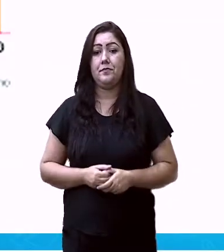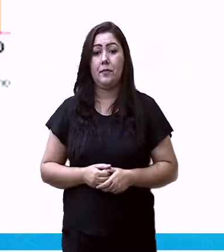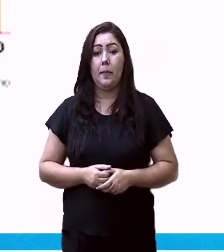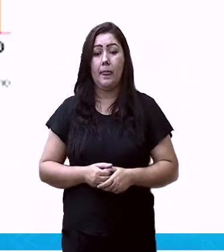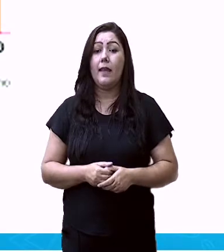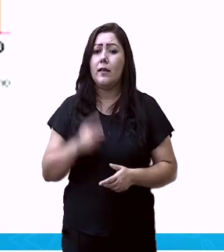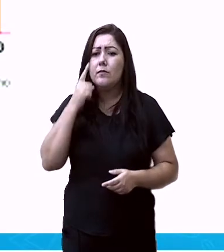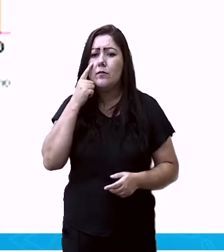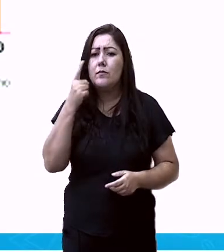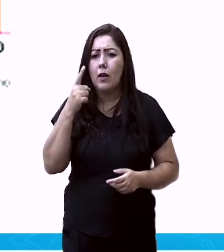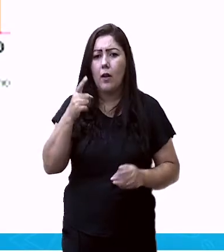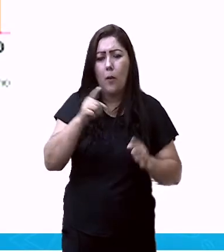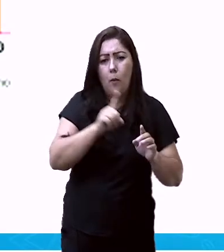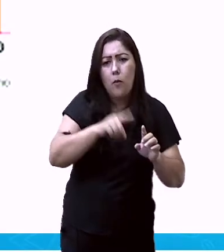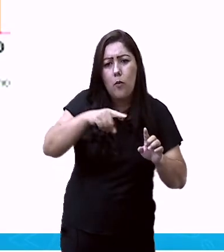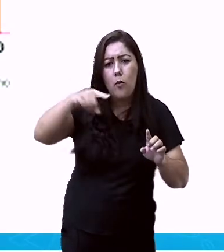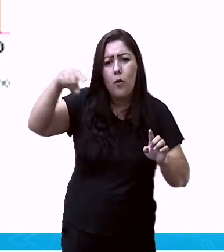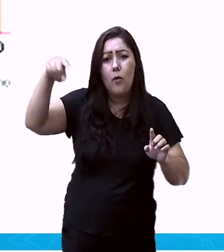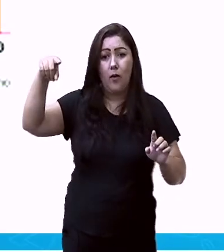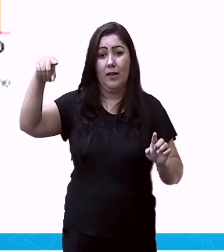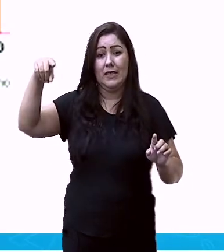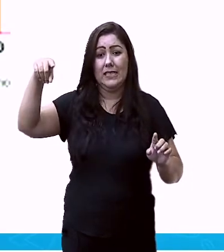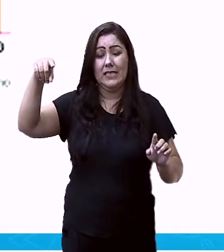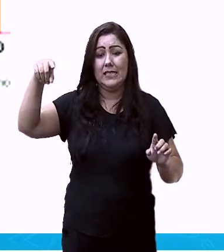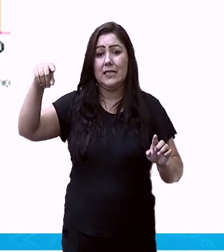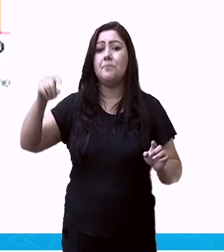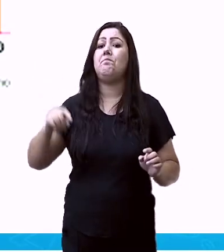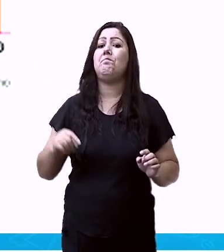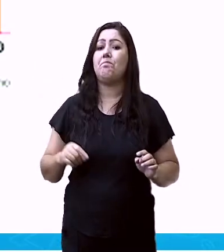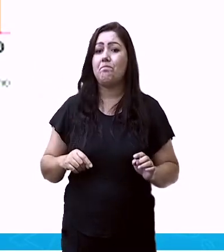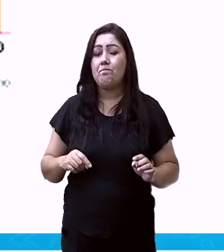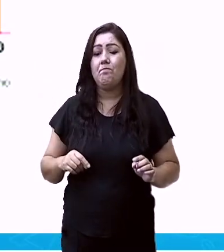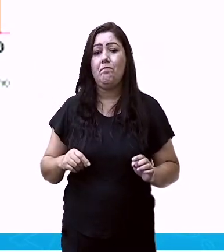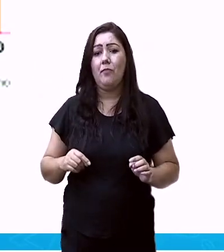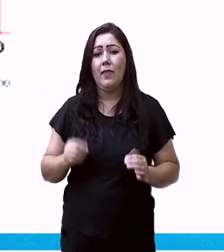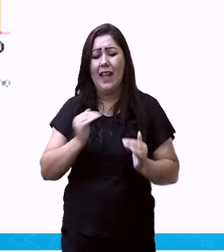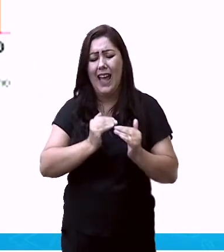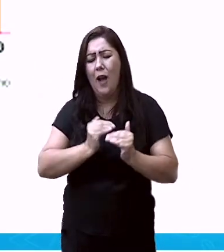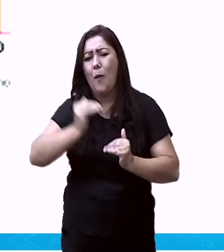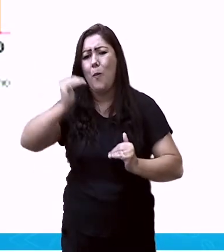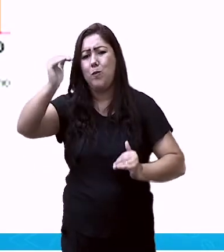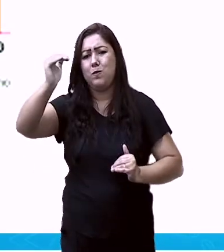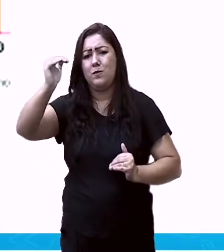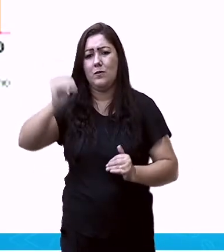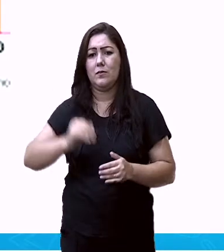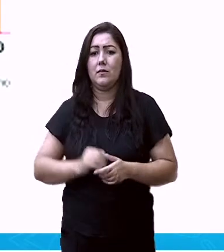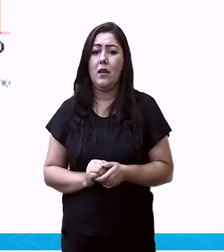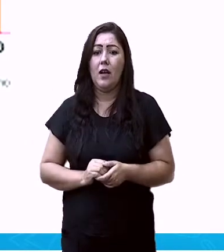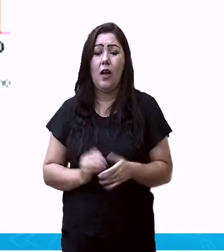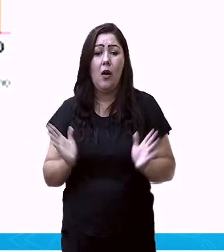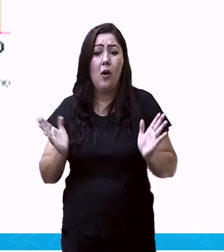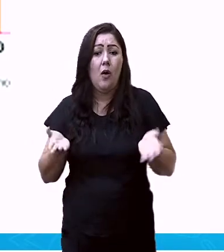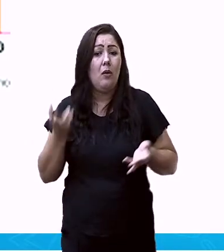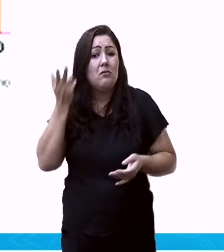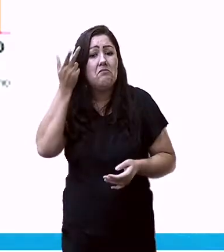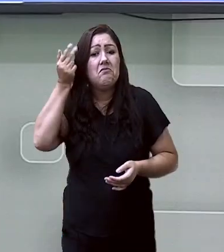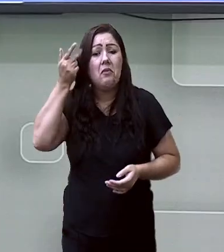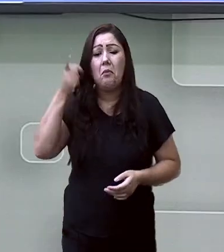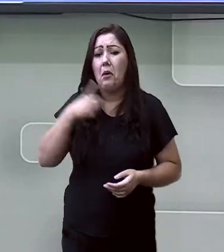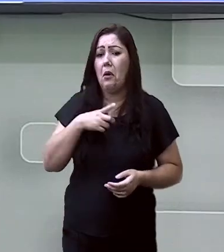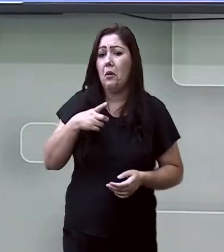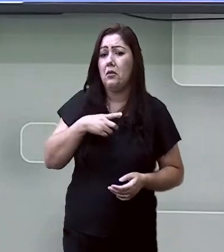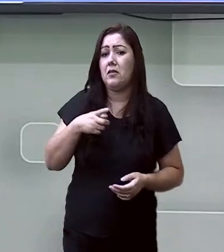aumentou muito, e hoje está muito comum ter um filho, um familiar ou um amigo próximo com